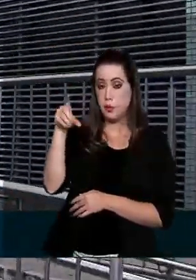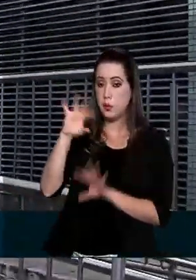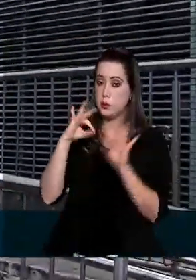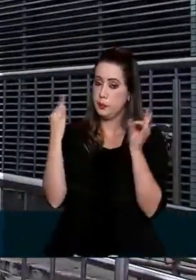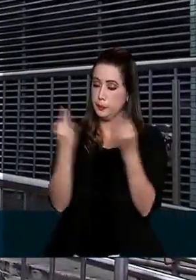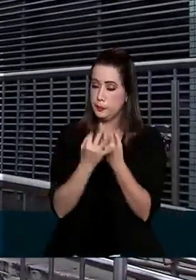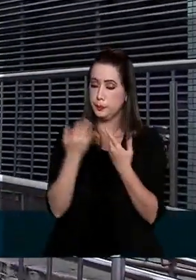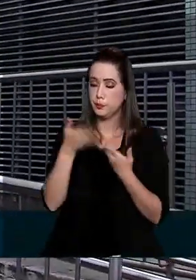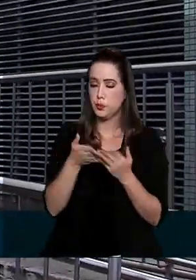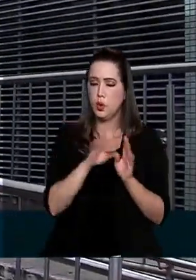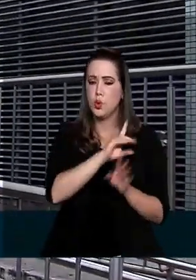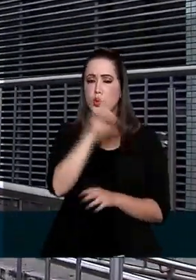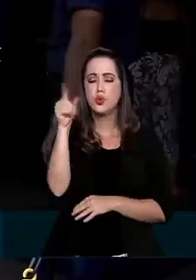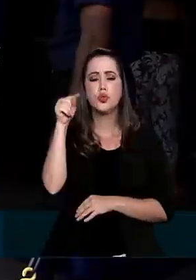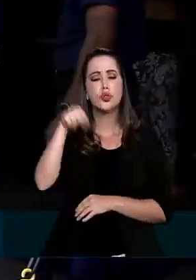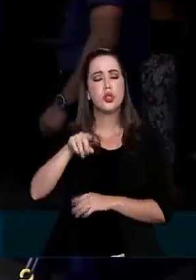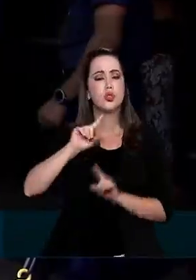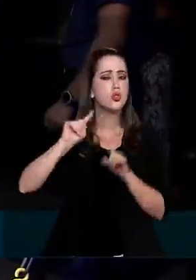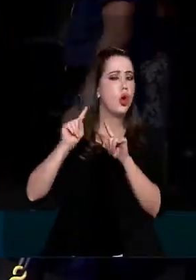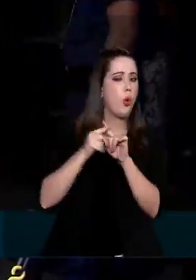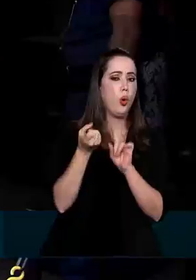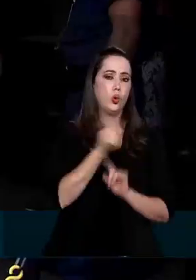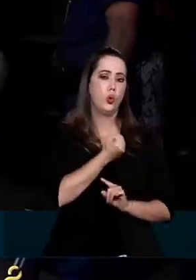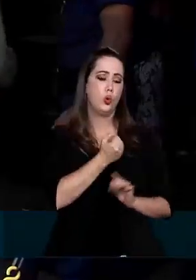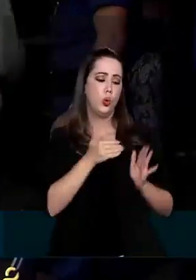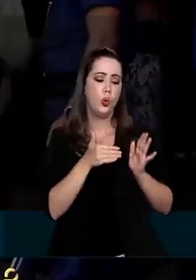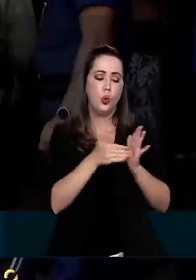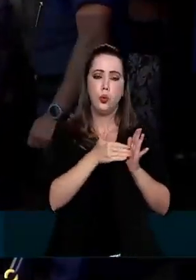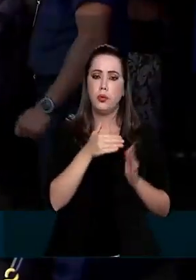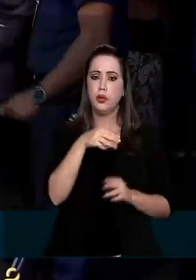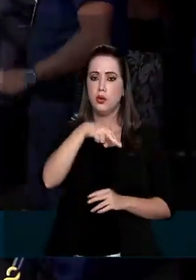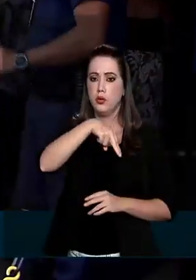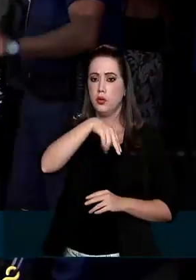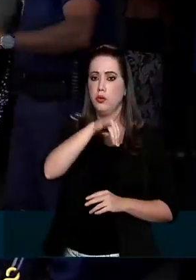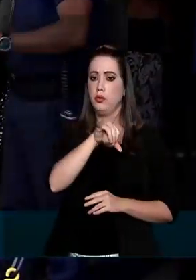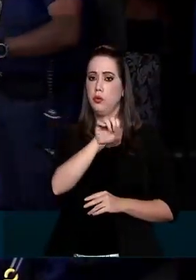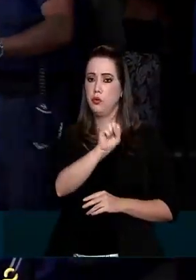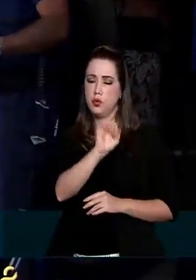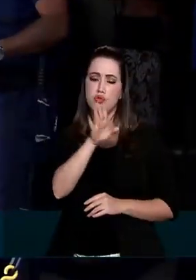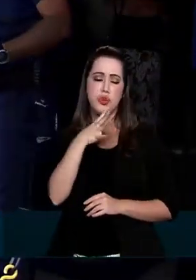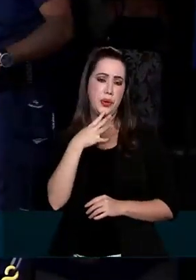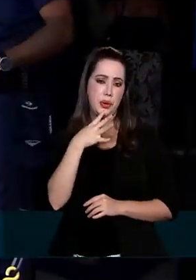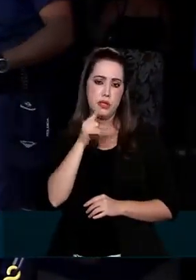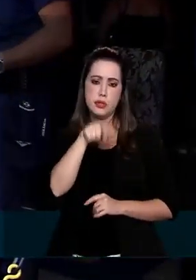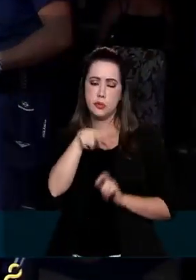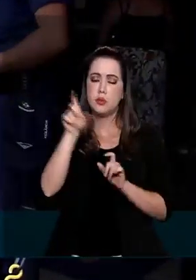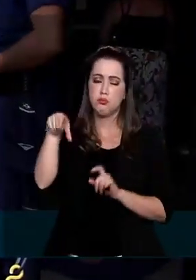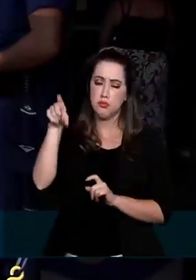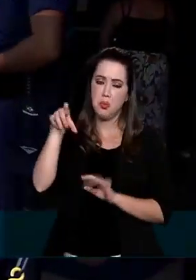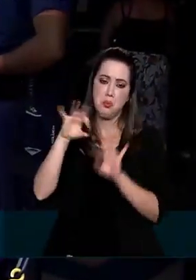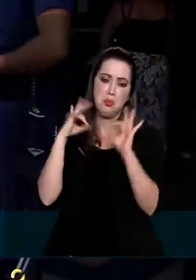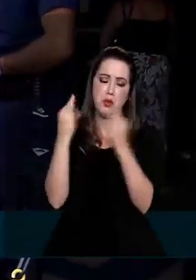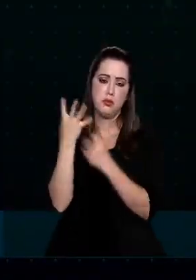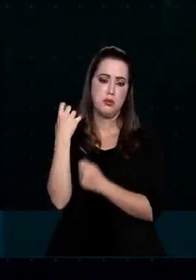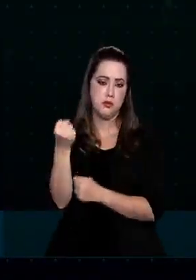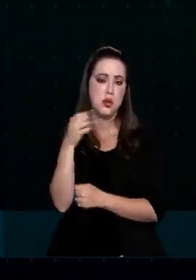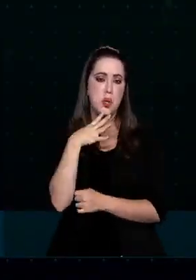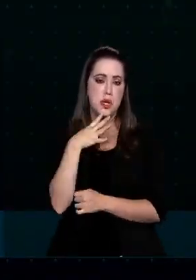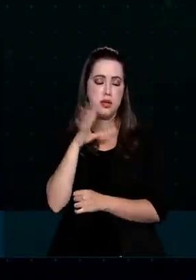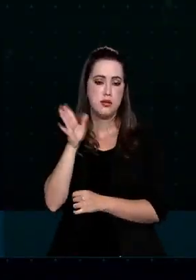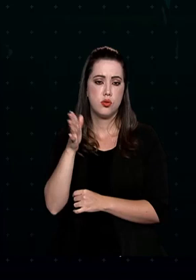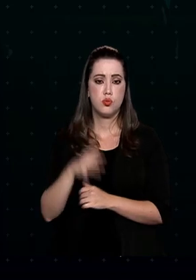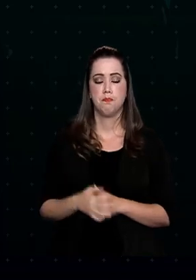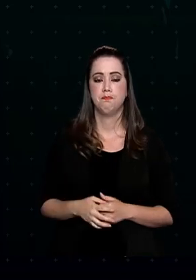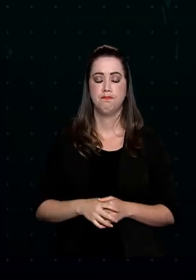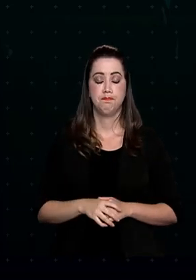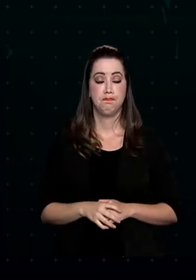cronograma, nesse caso, é de acordo com o número final do NIS, critério já conhecido pelos beneficiários. Na segunda